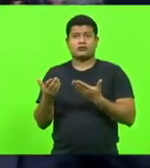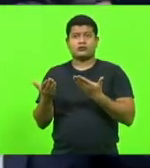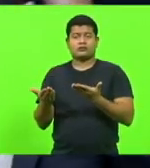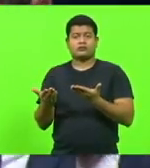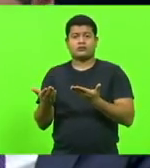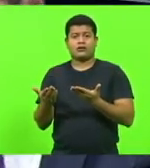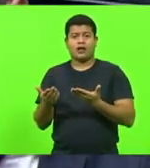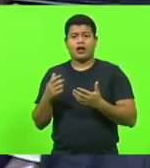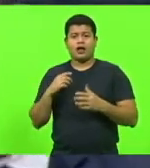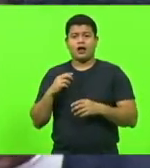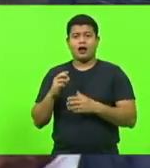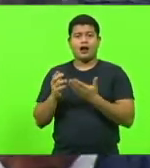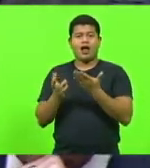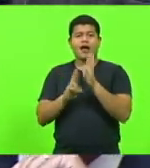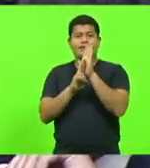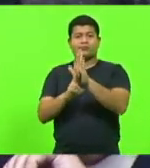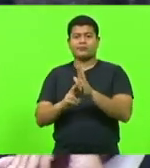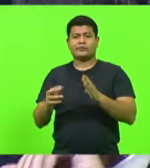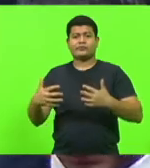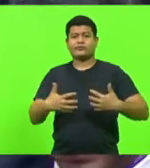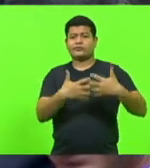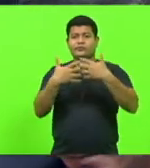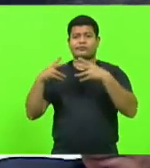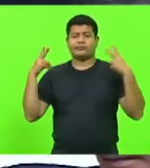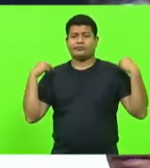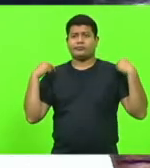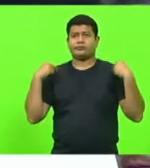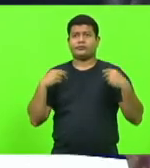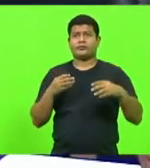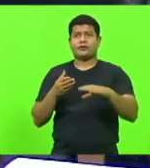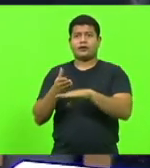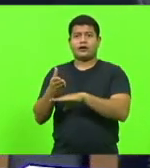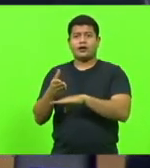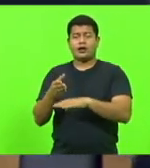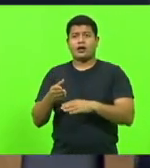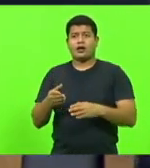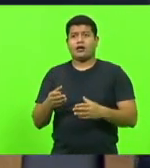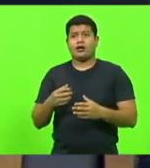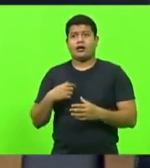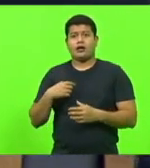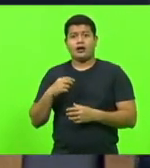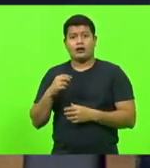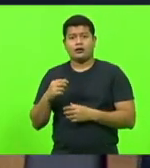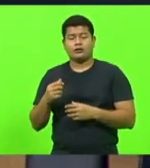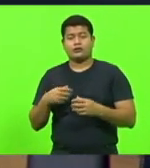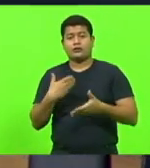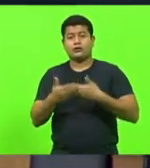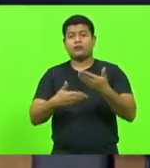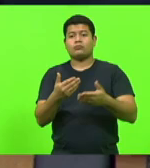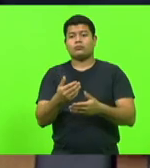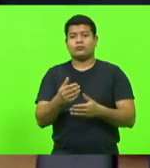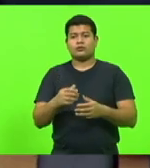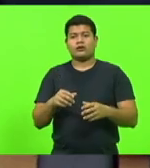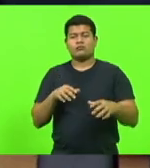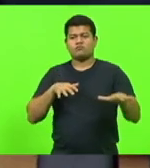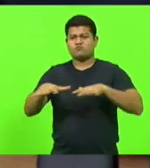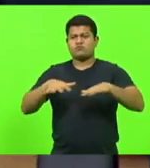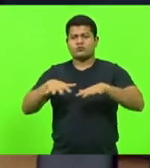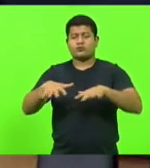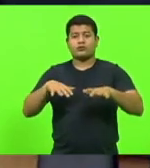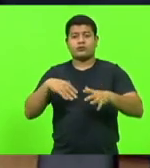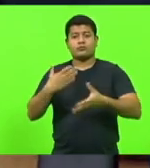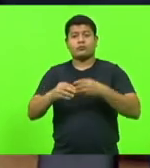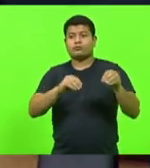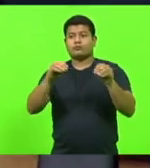que organizou uma manifestação no Brasil, foi para o México para assistir de camarote a manifestação, criou toda uma confusão e